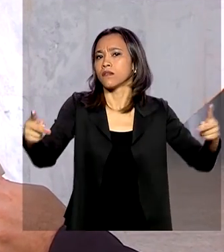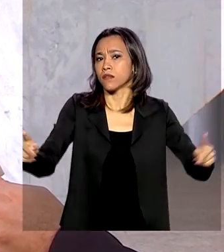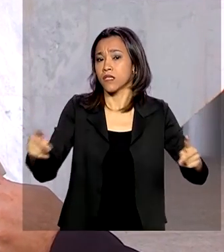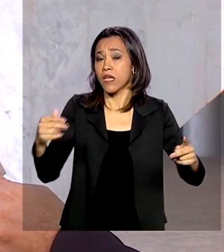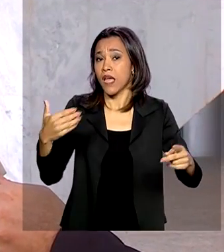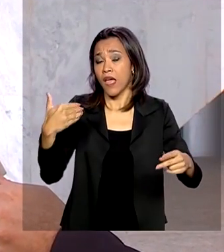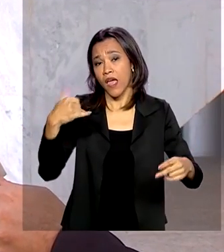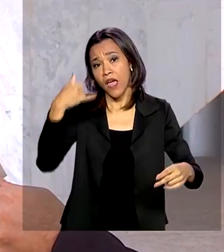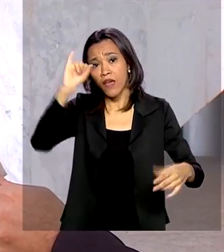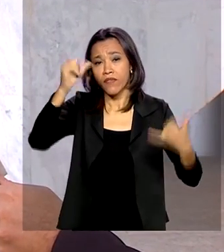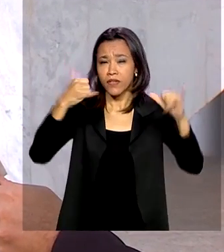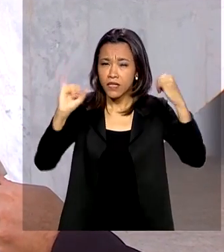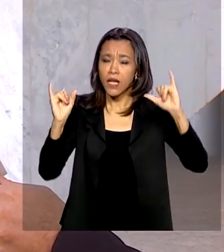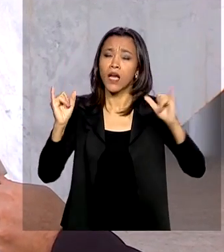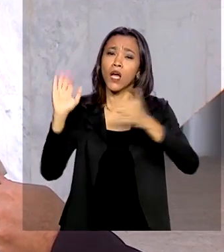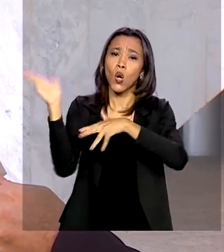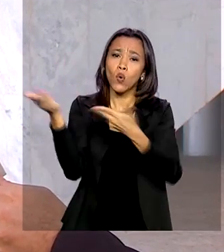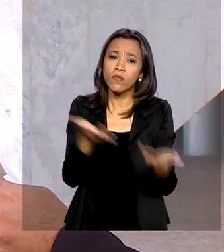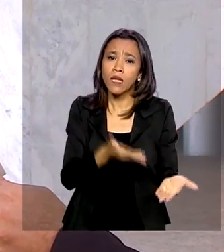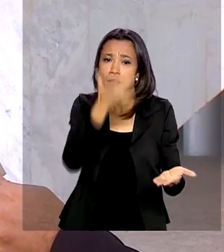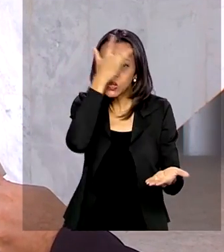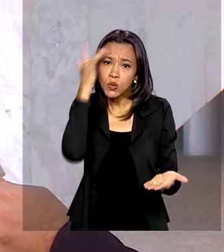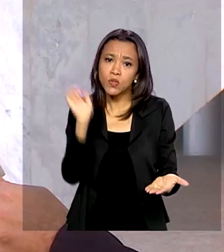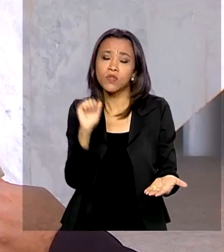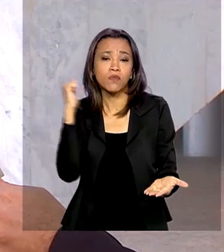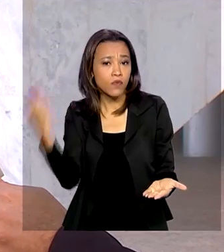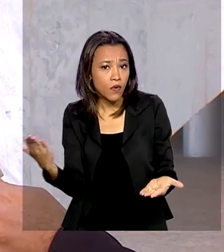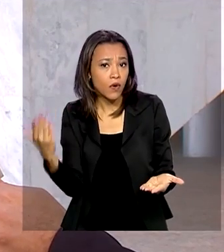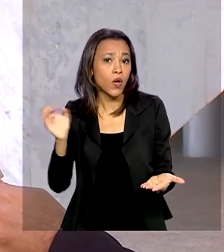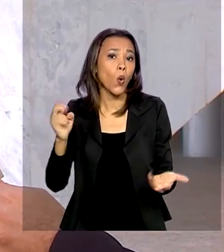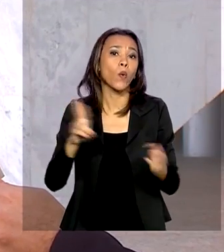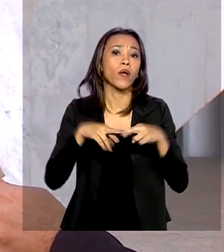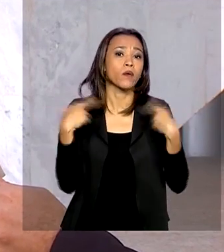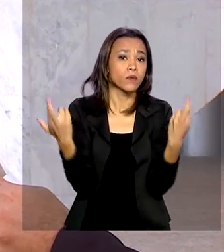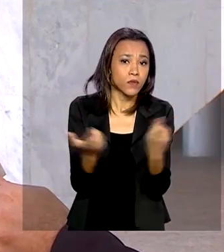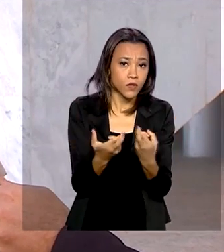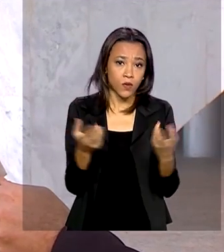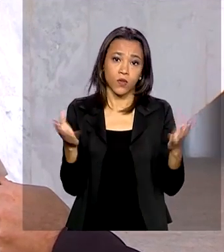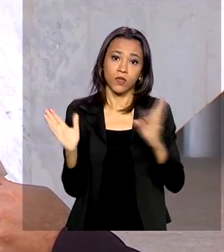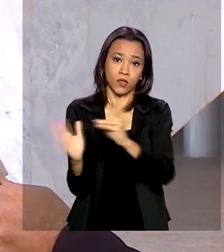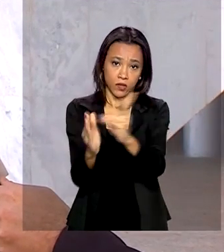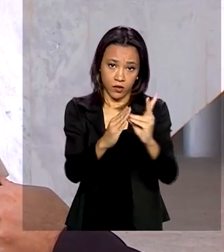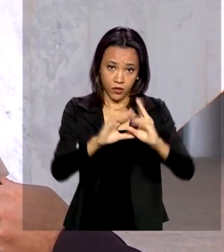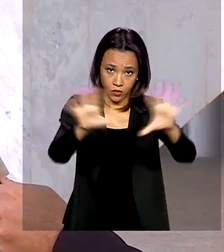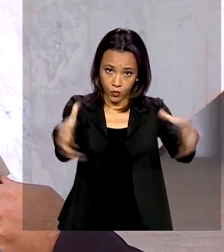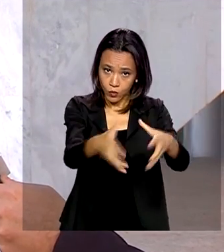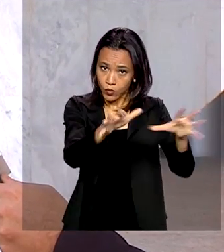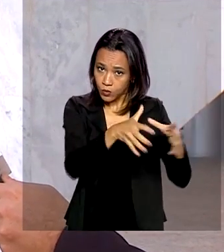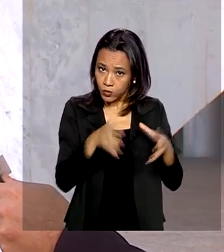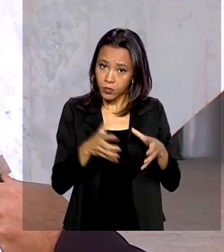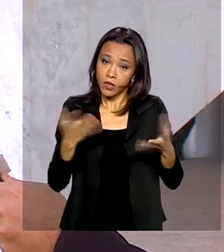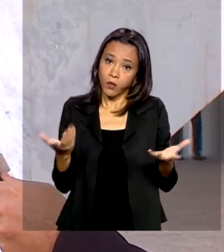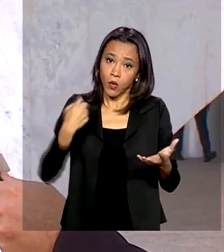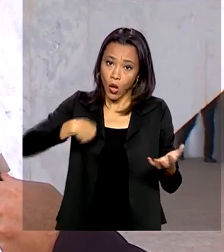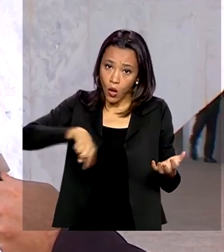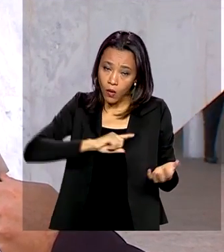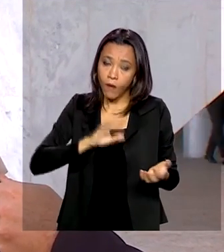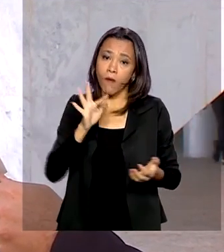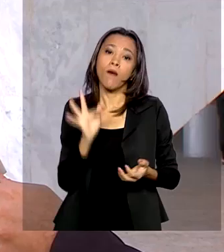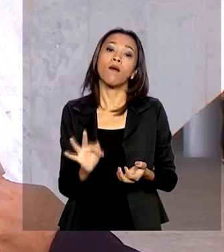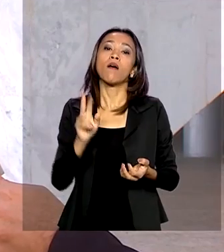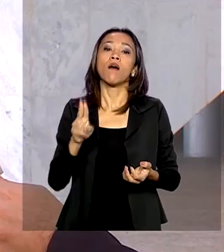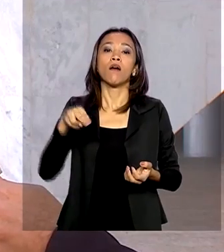externas para participar de festividades ou reuniões nas aldeias, para evitar a difusão do vírus. Nós, da FUNAI, estamos, inclusive,